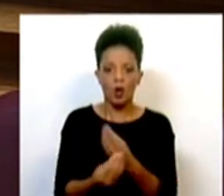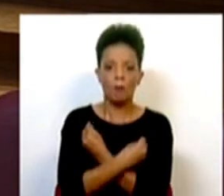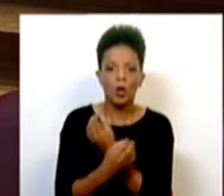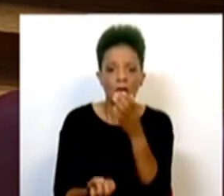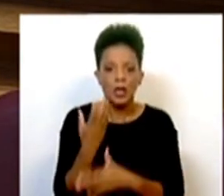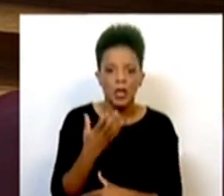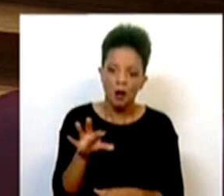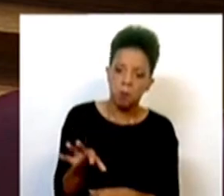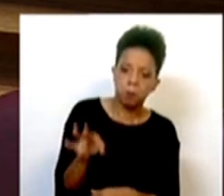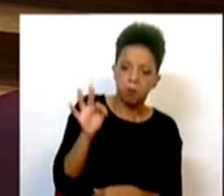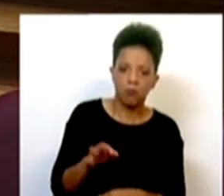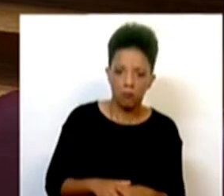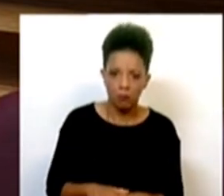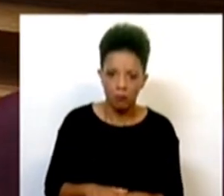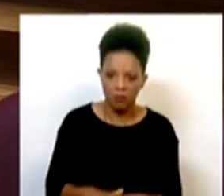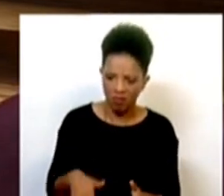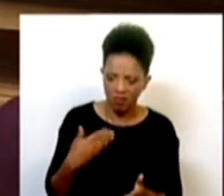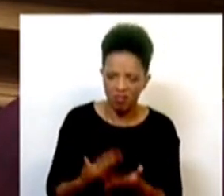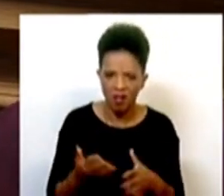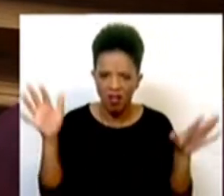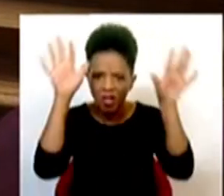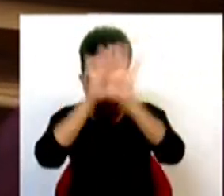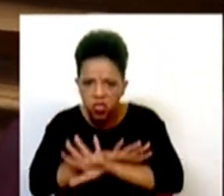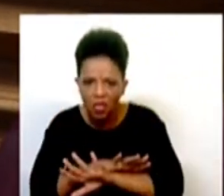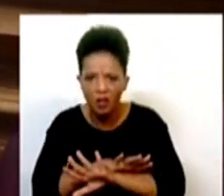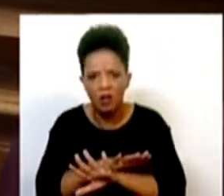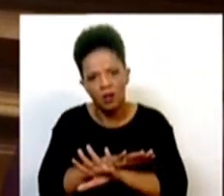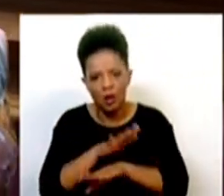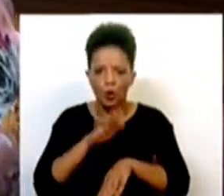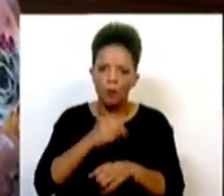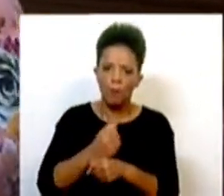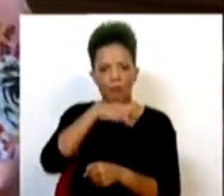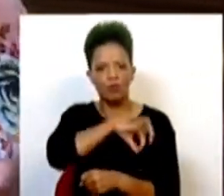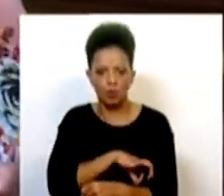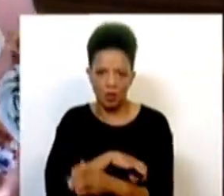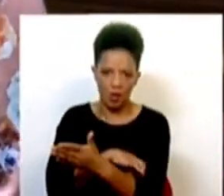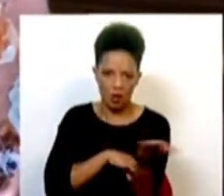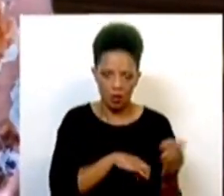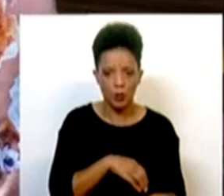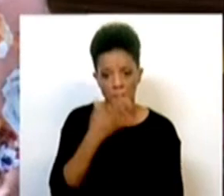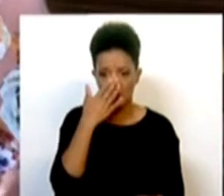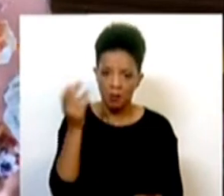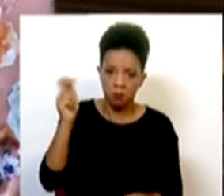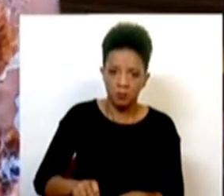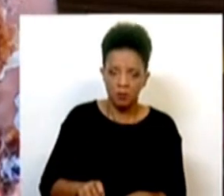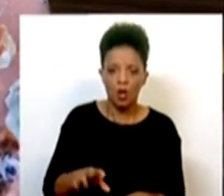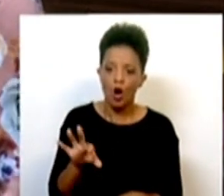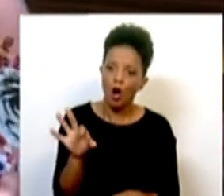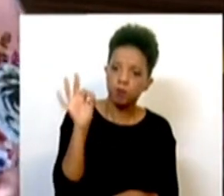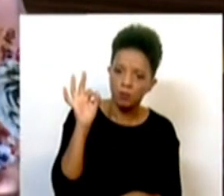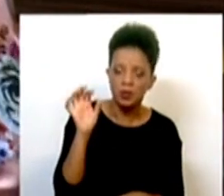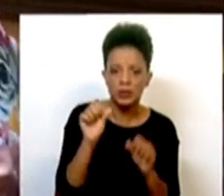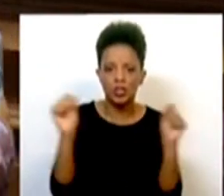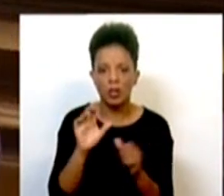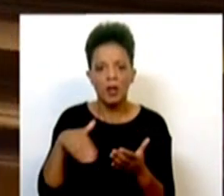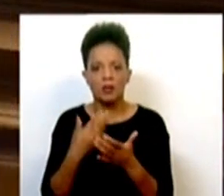criar um regime opcional, criando a capa, uma falsa capa para todos estes profissionais de que a existência da opcionalidade do